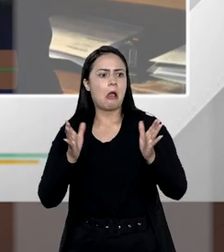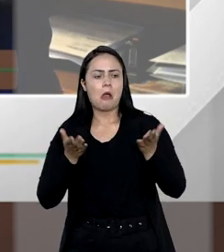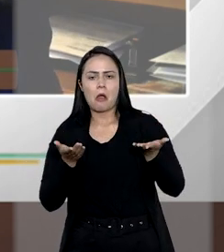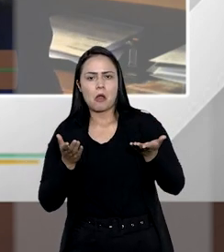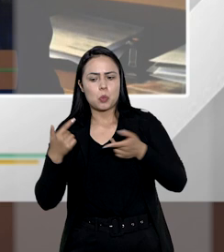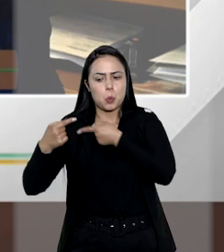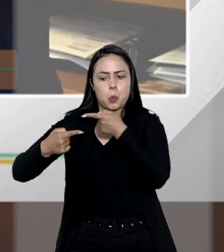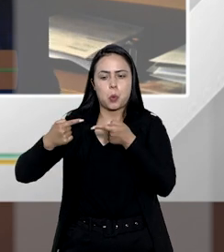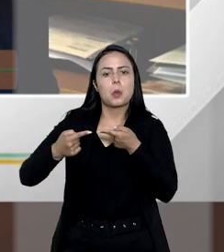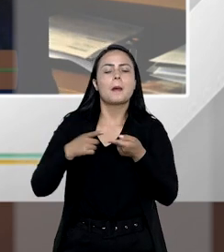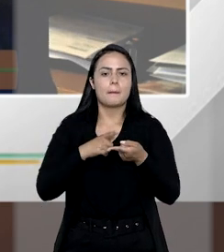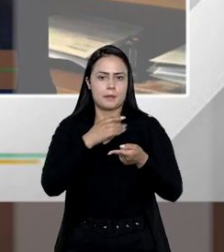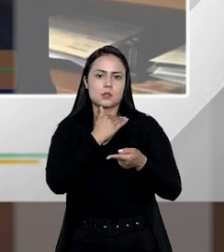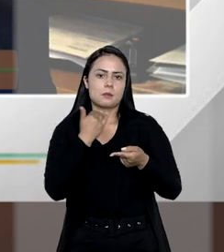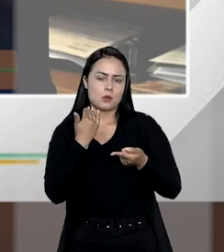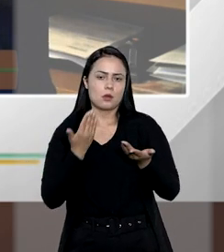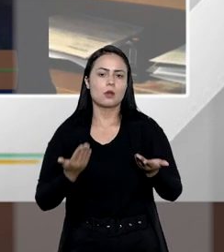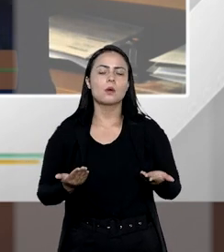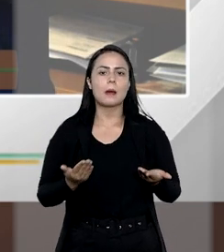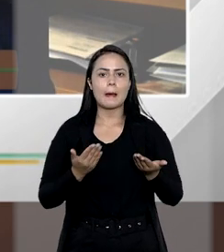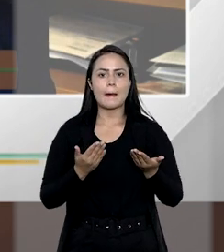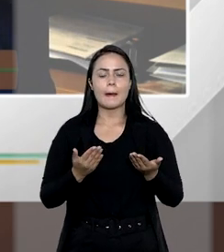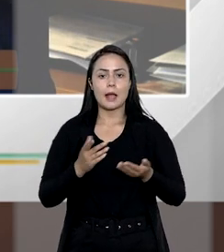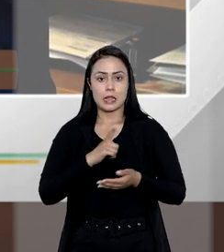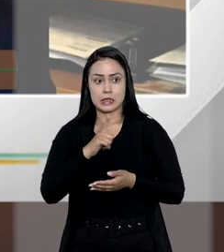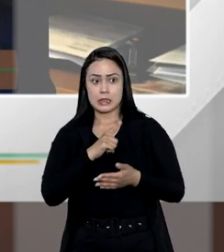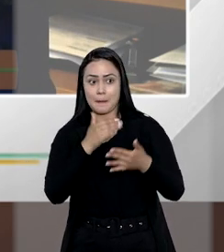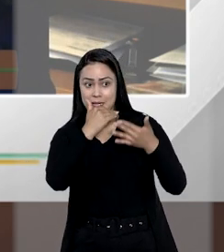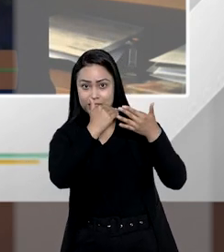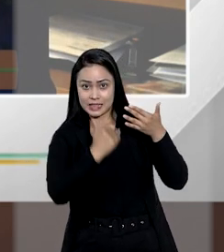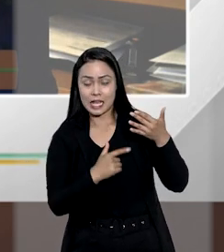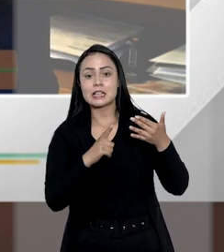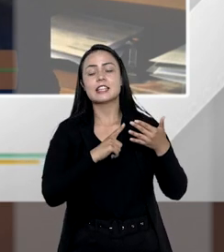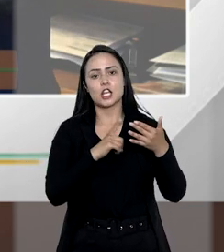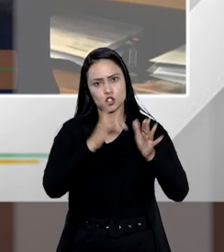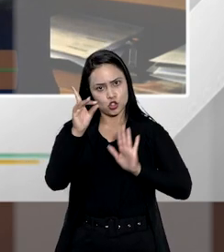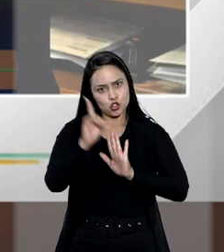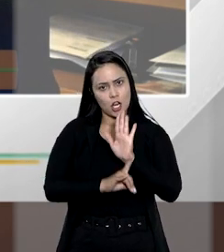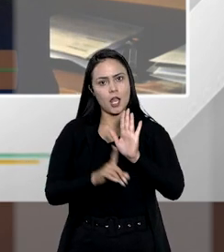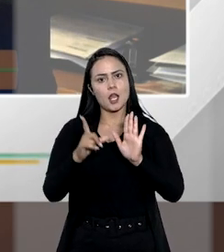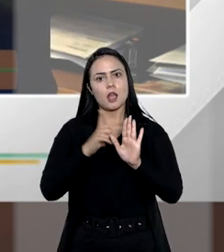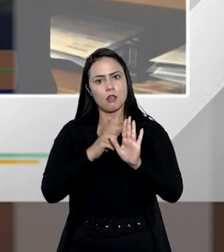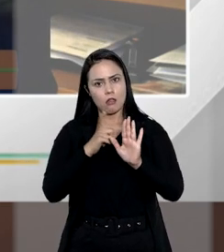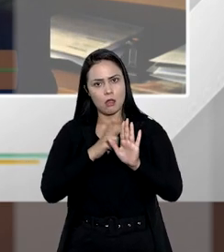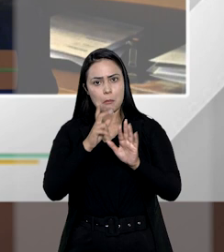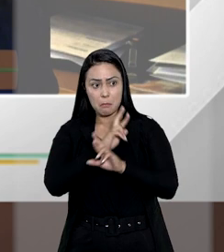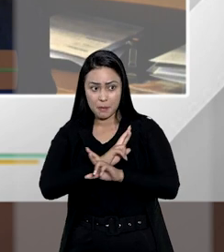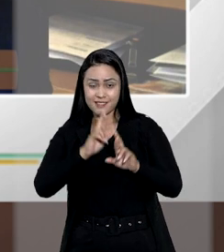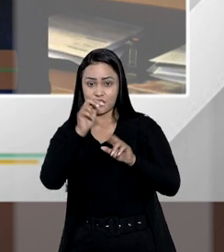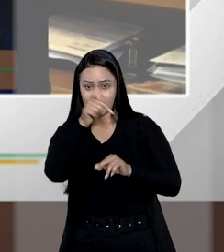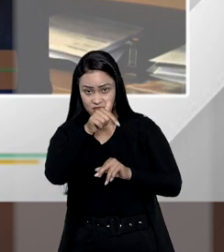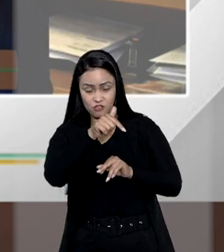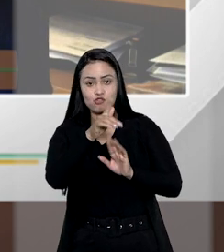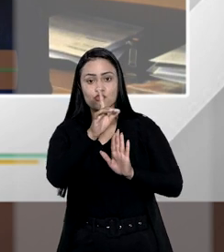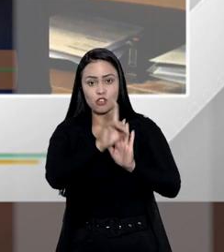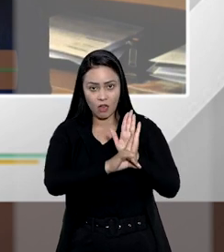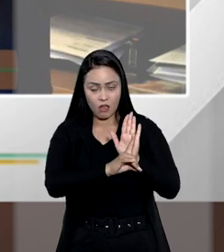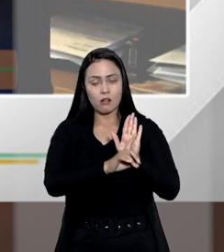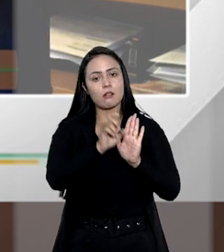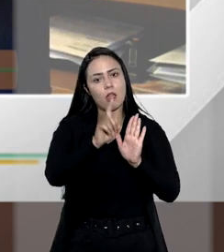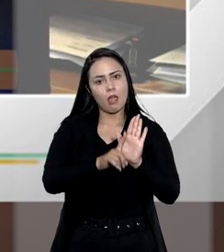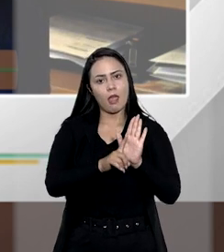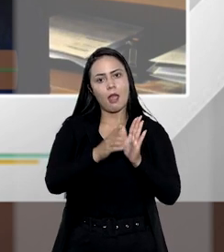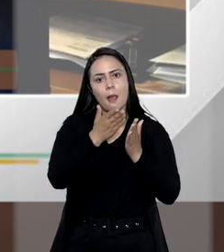pelo falecido. Esta metade que eles têm direito, sobre o qual eles têm a expectativa do direito, é uma